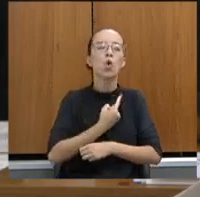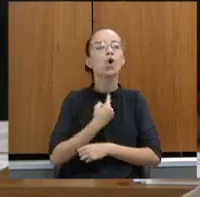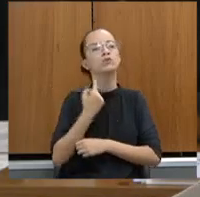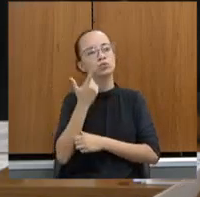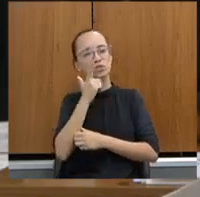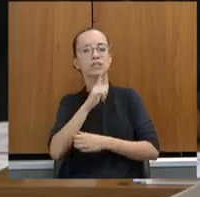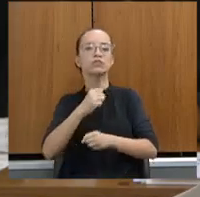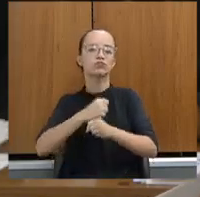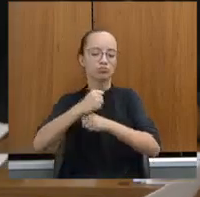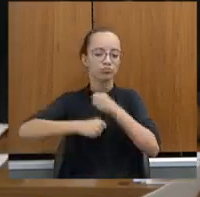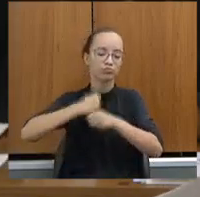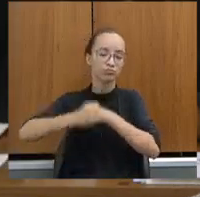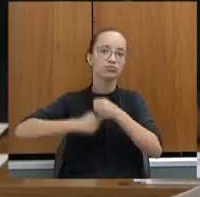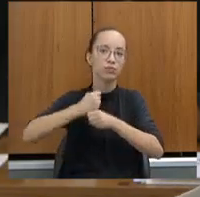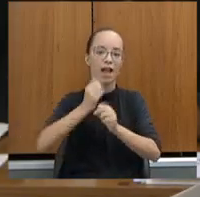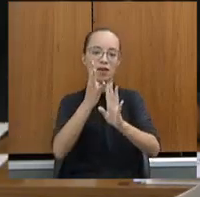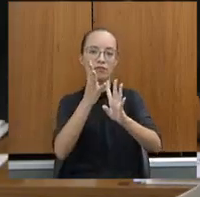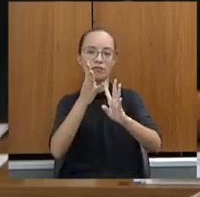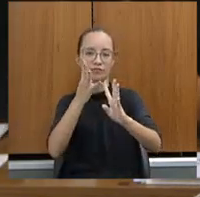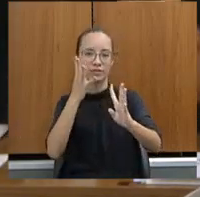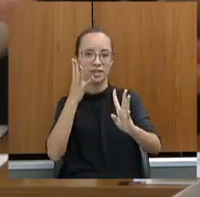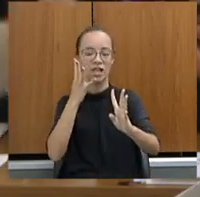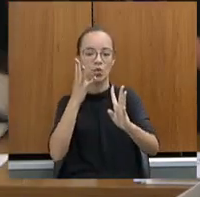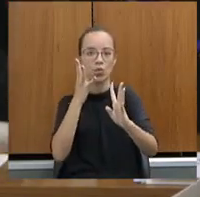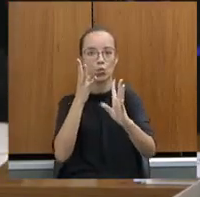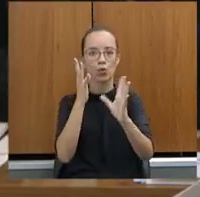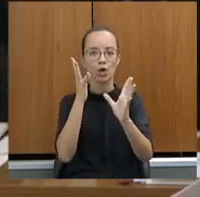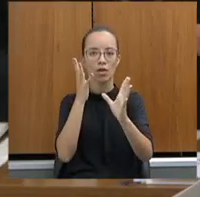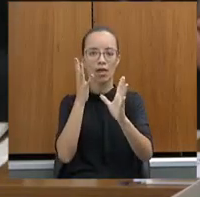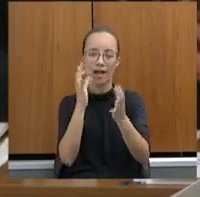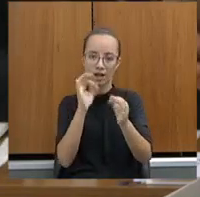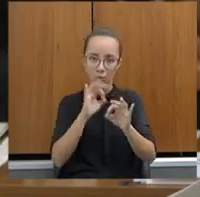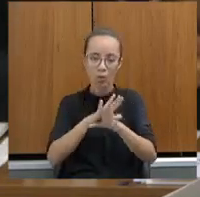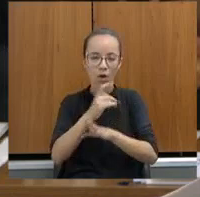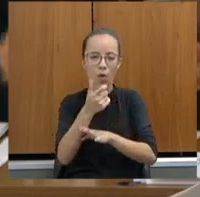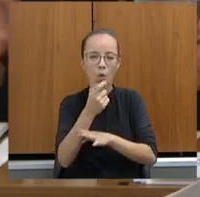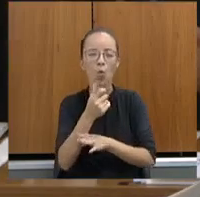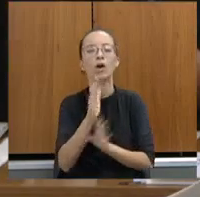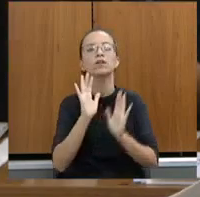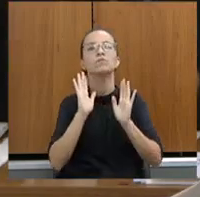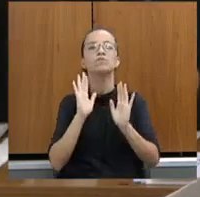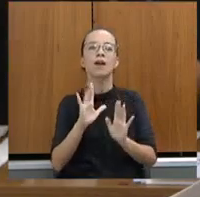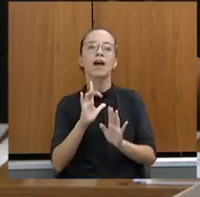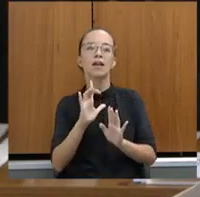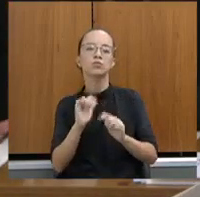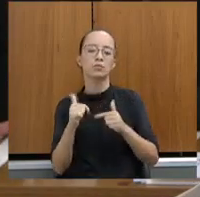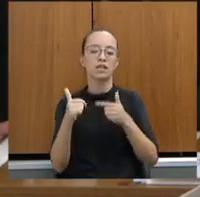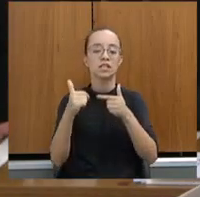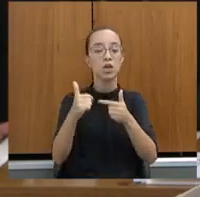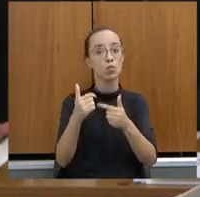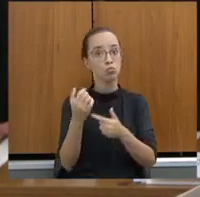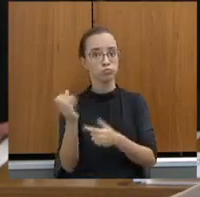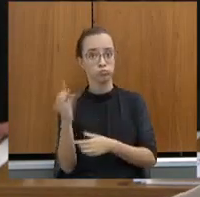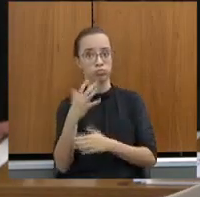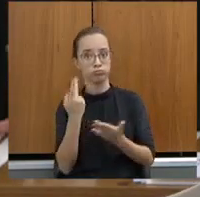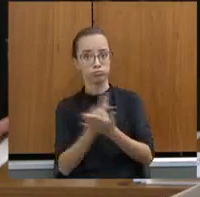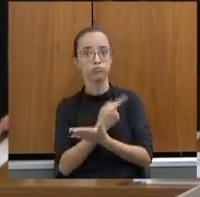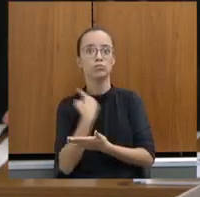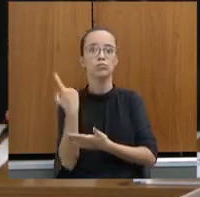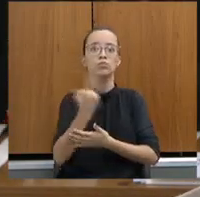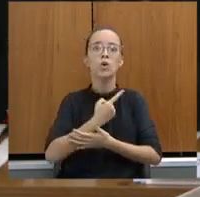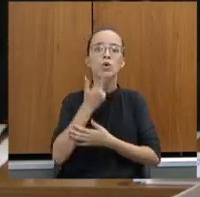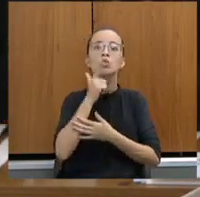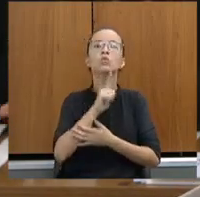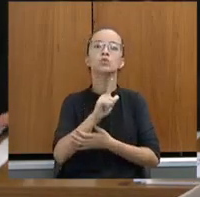anos, que essa fila basicamente foi suprida. E, para que vocês tenham uma ideia, houve uma ação inovadora e nós conseguimos